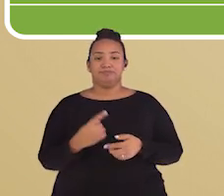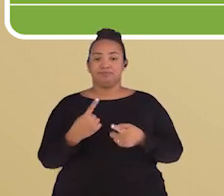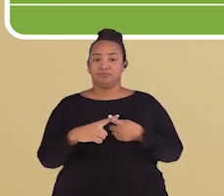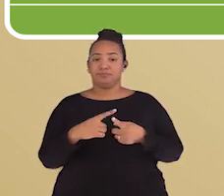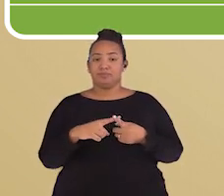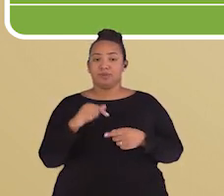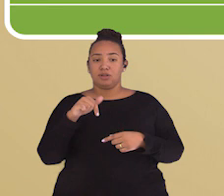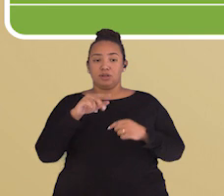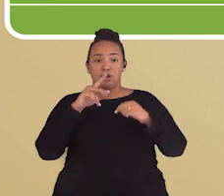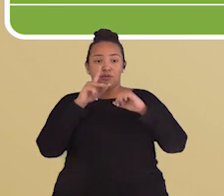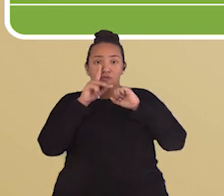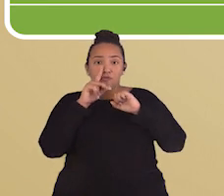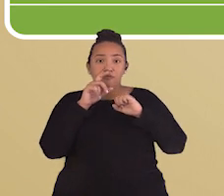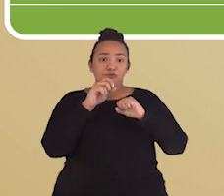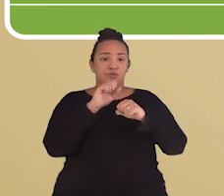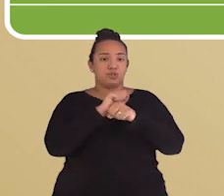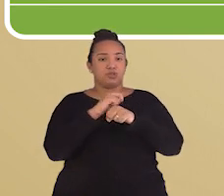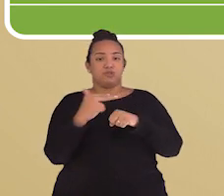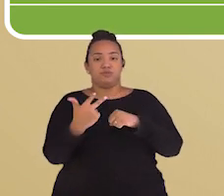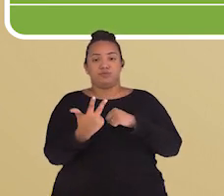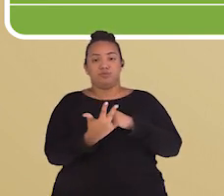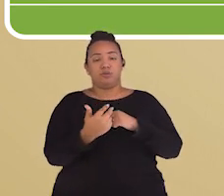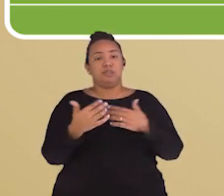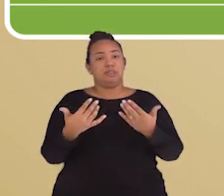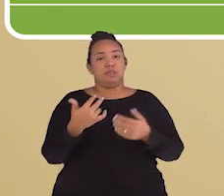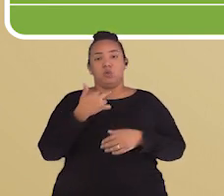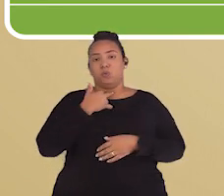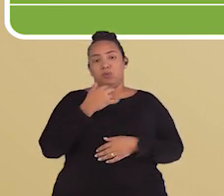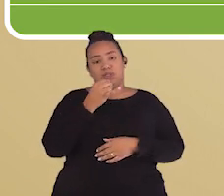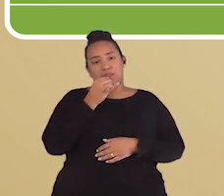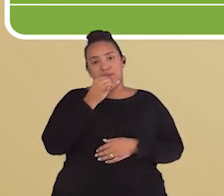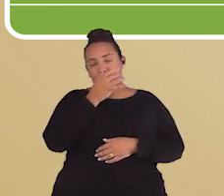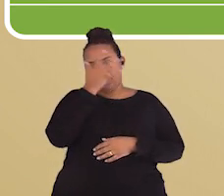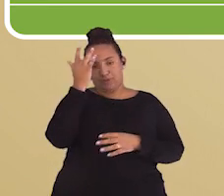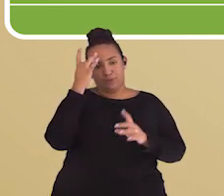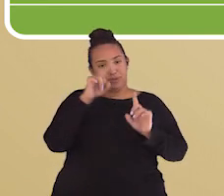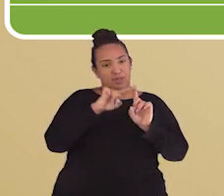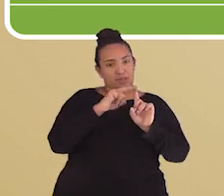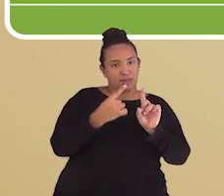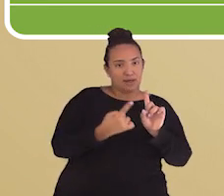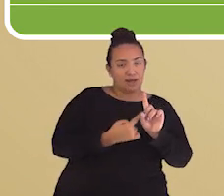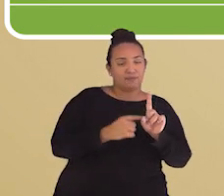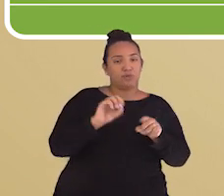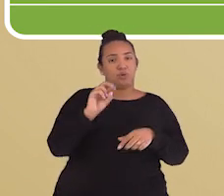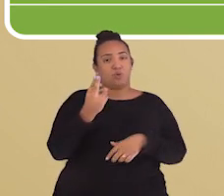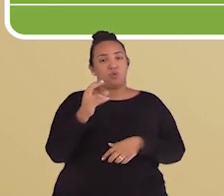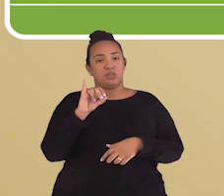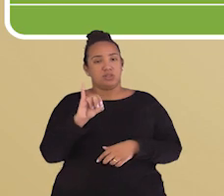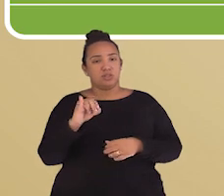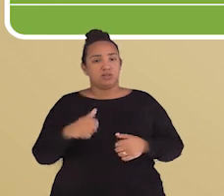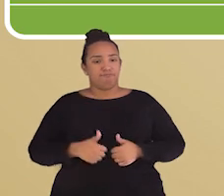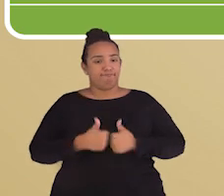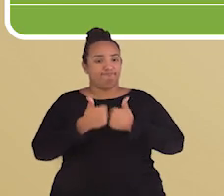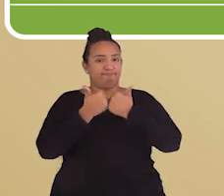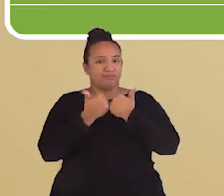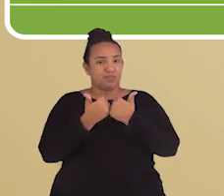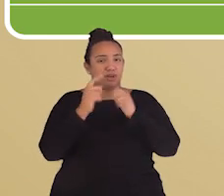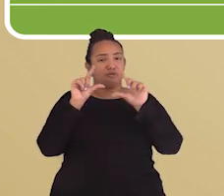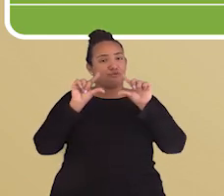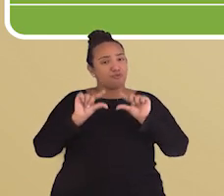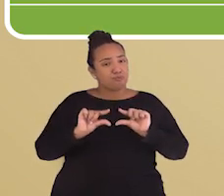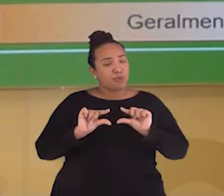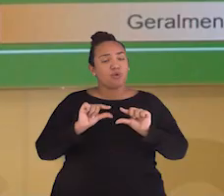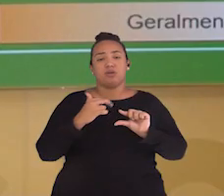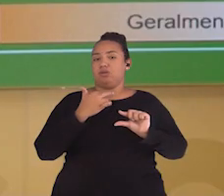ser aplicada em gestantes e em pacientes com baixa imunidade. Esse tipo de vacina costuma ser em dose